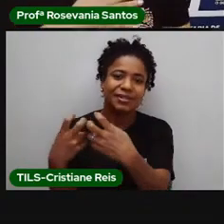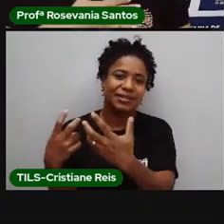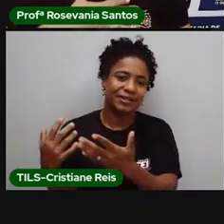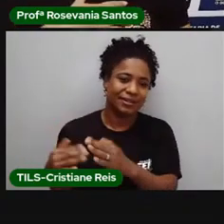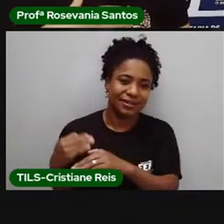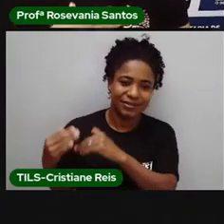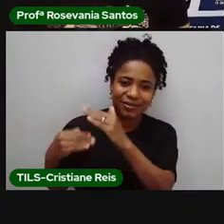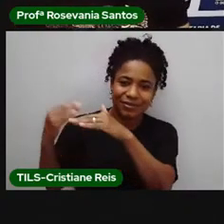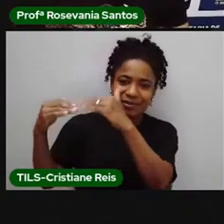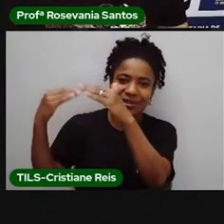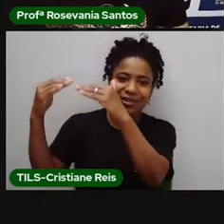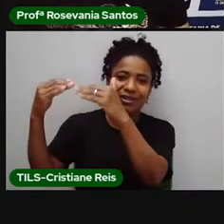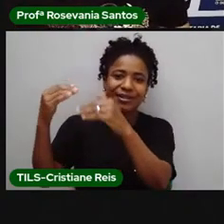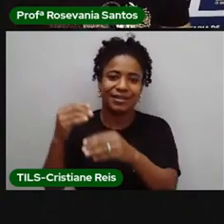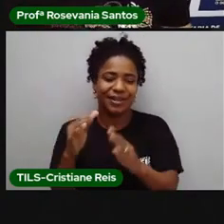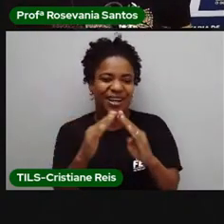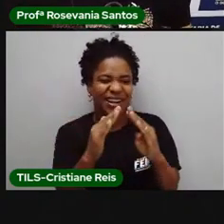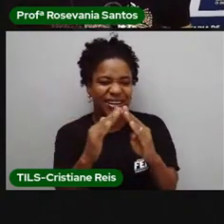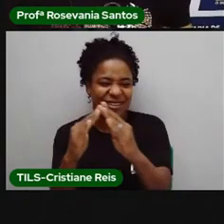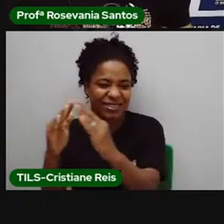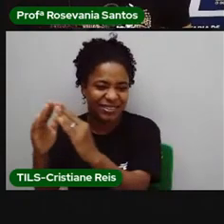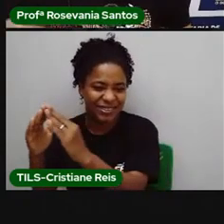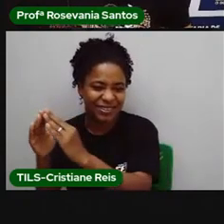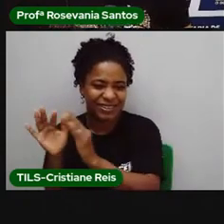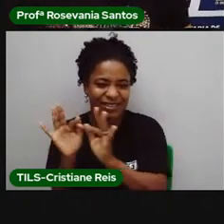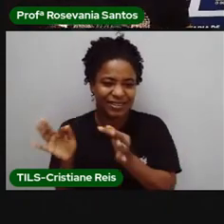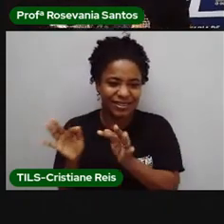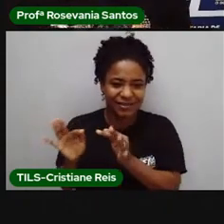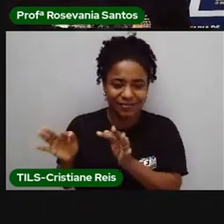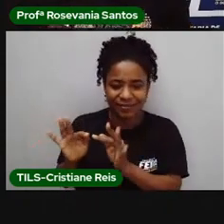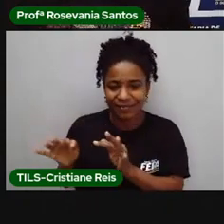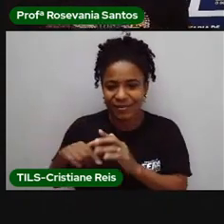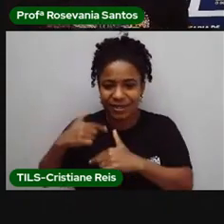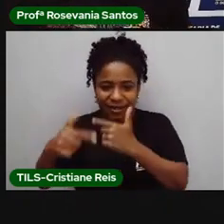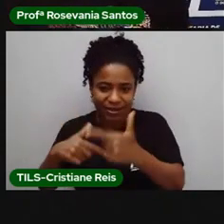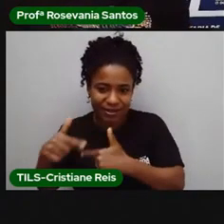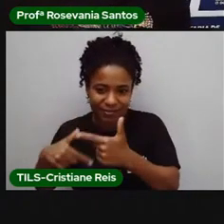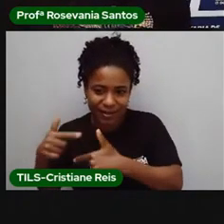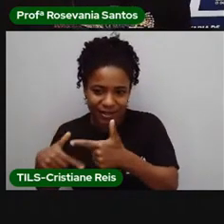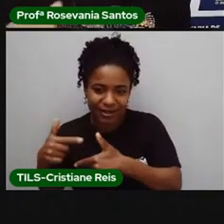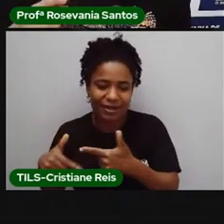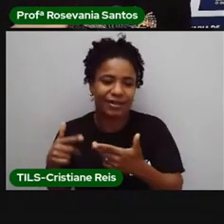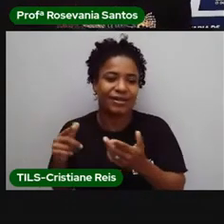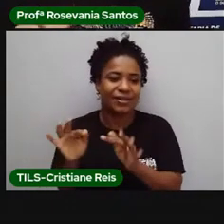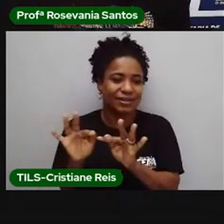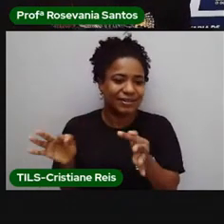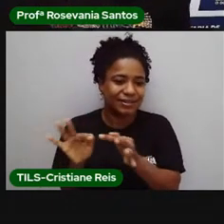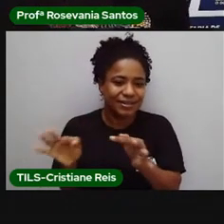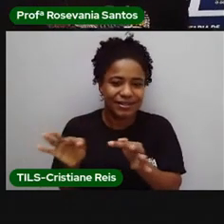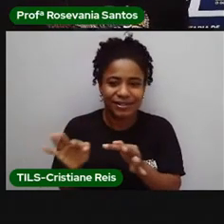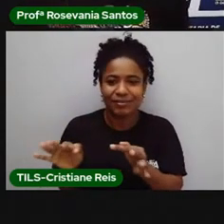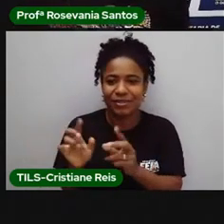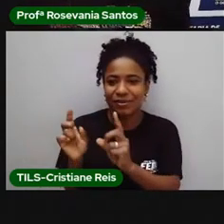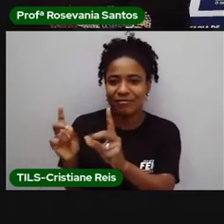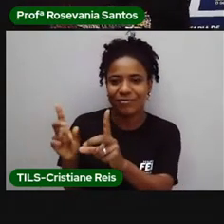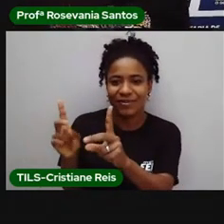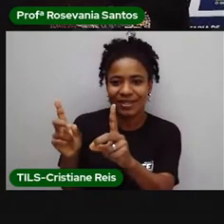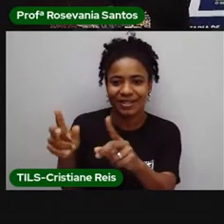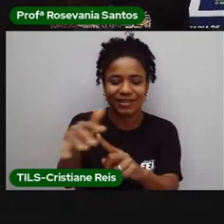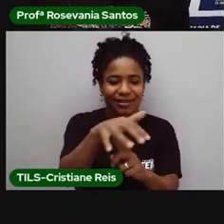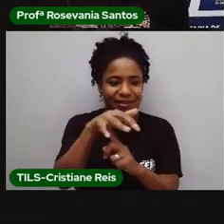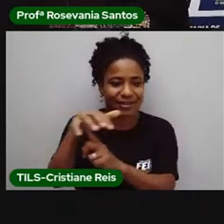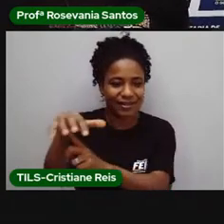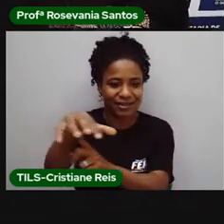desenvolver em volta dessa praça, percebemos a atividade econômica, né, da, ali, né, os camelôs aí